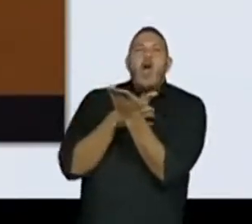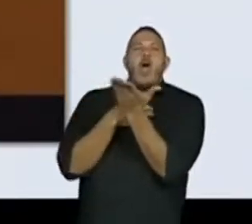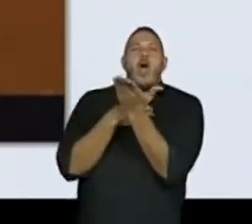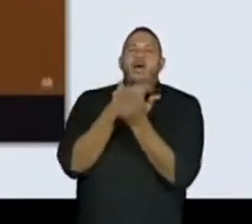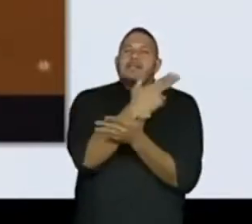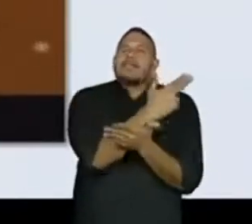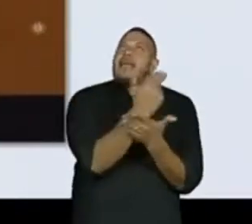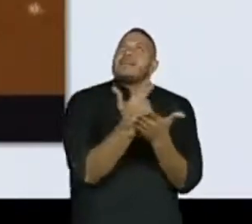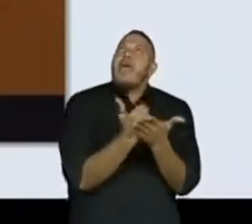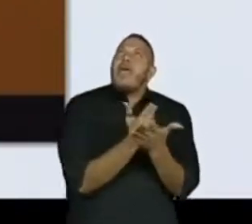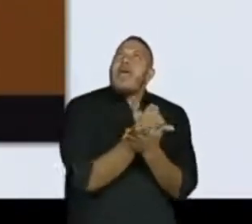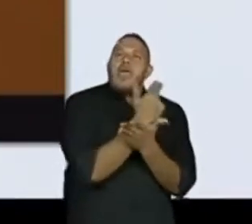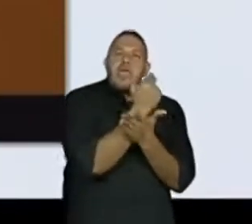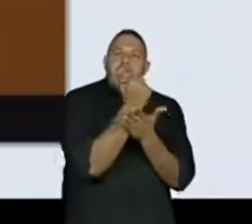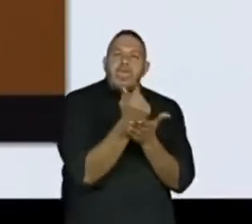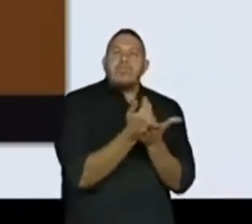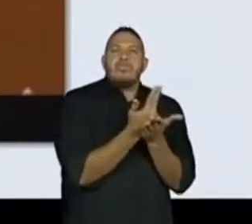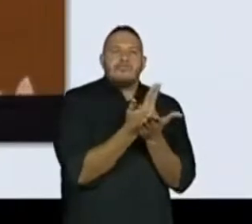terrestres